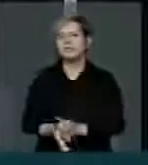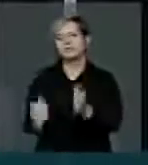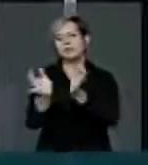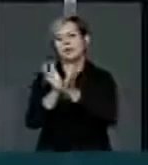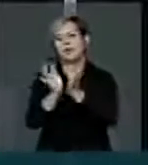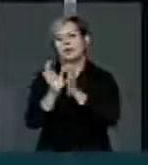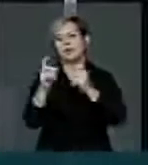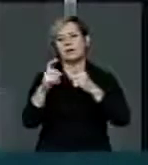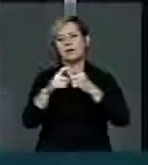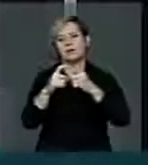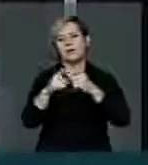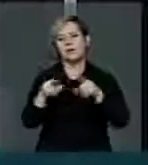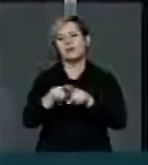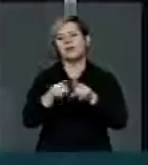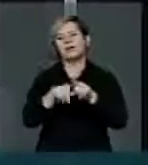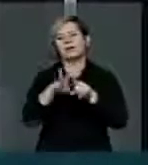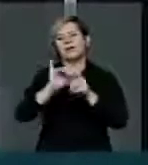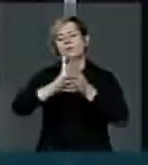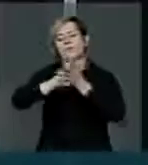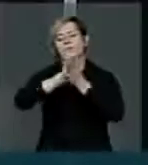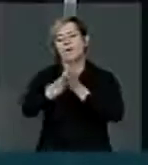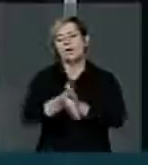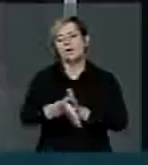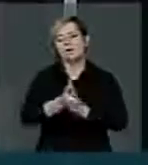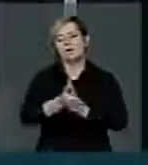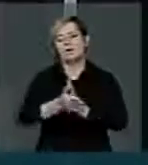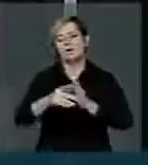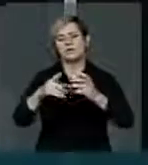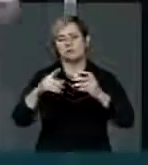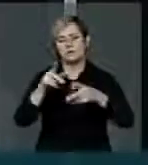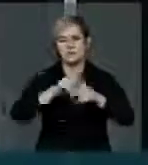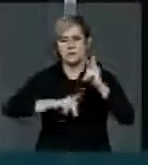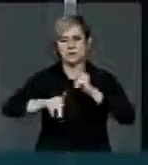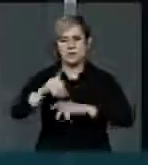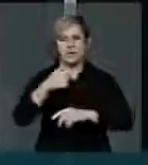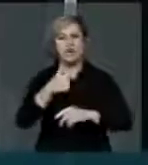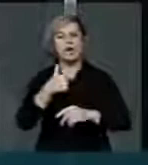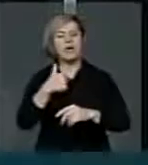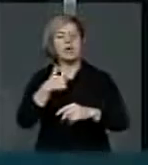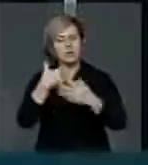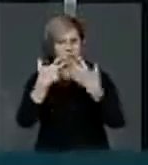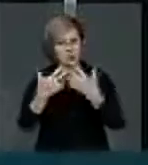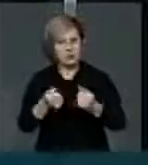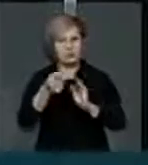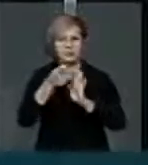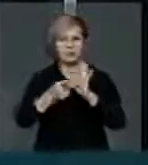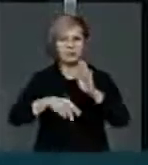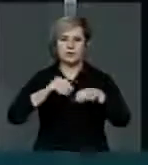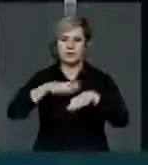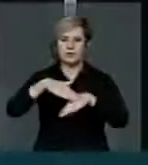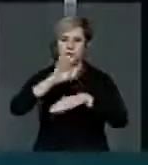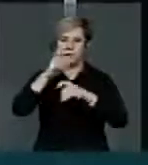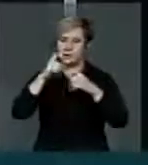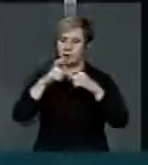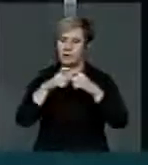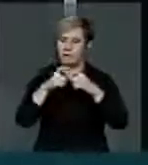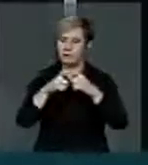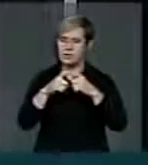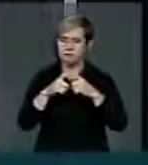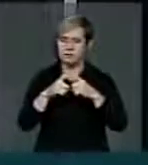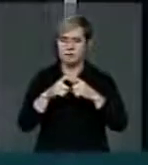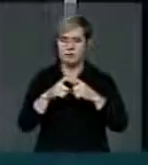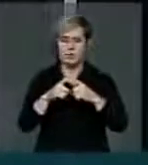a classe médica, está prejudicando o povo. Nós precisamos de médico, eu sou a favor do mais médico. Quero dizer ao senhor, senhor presidente, que ter